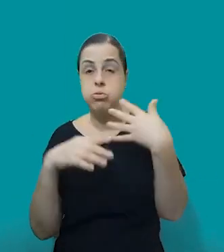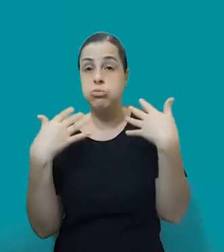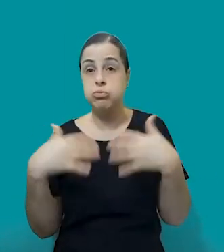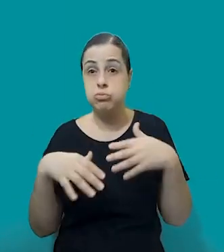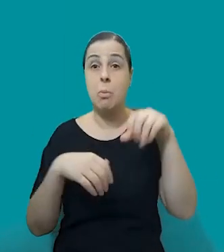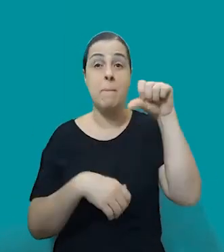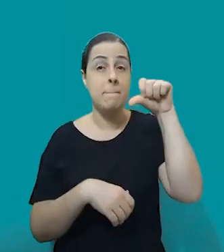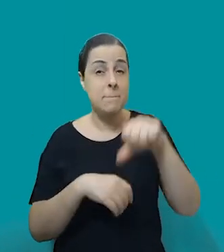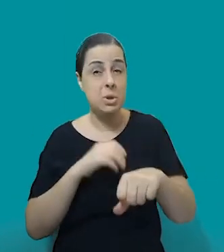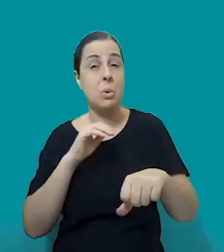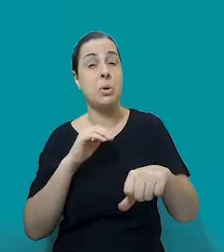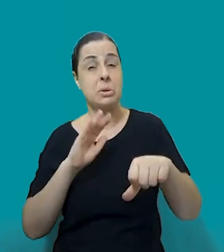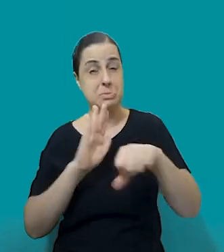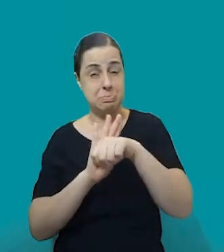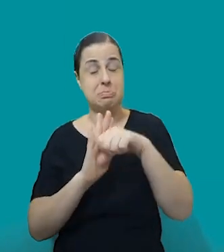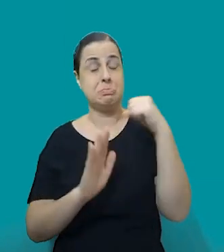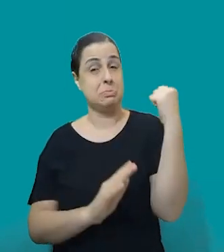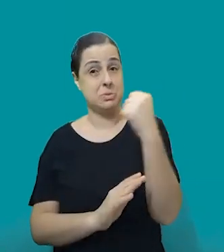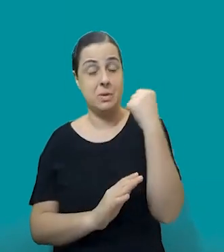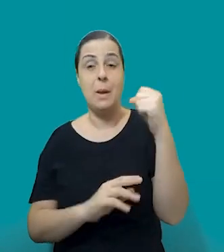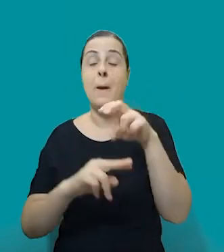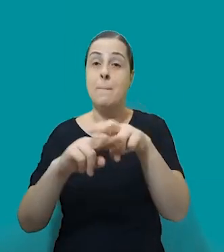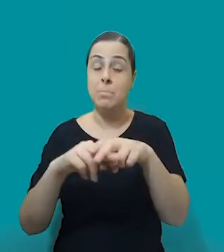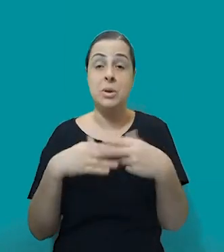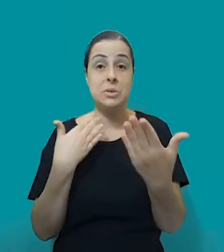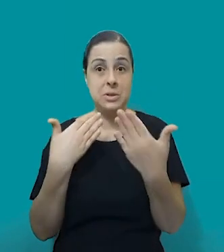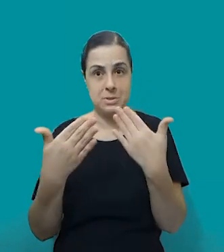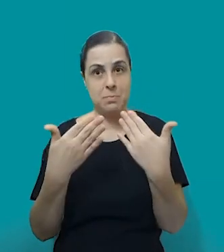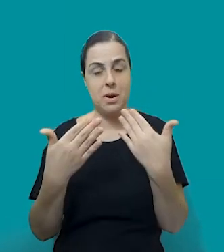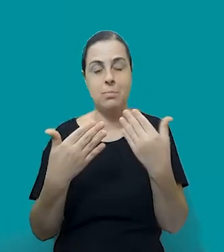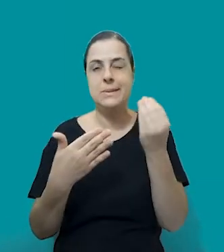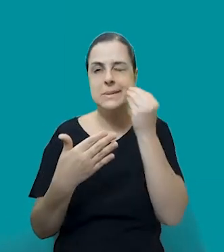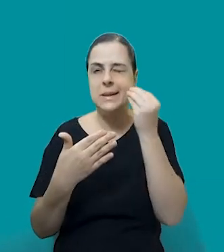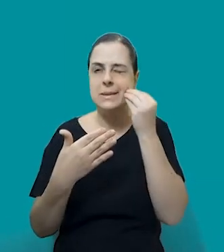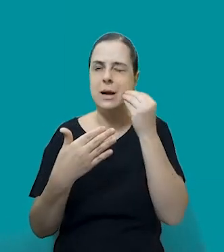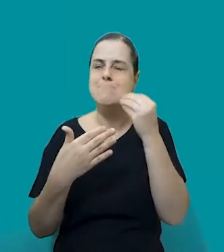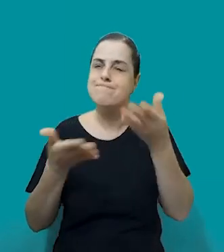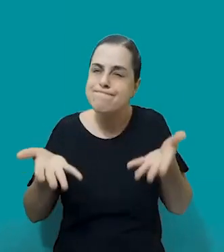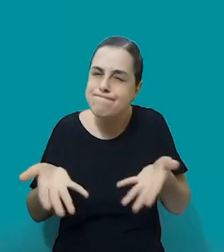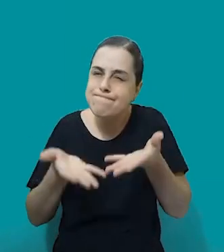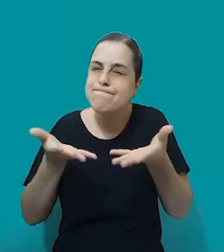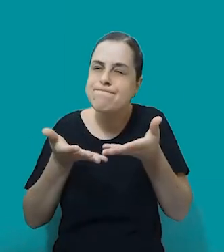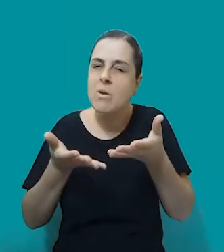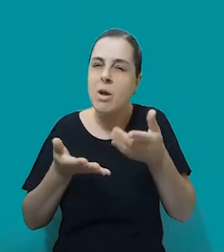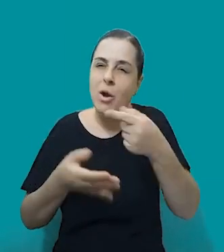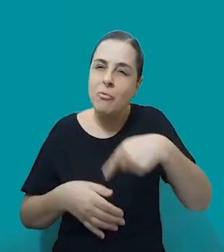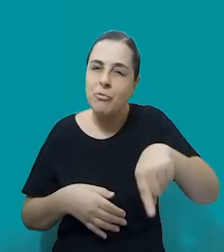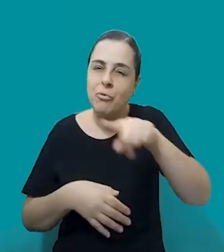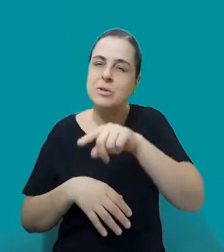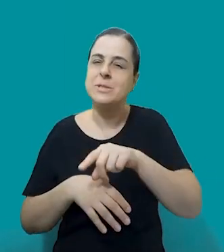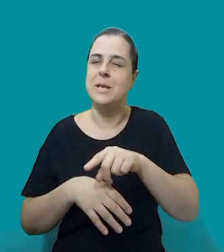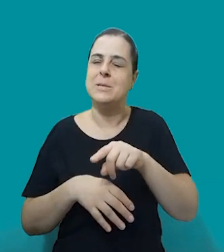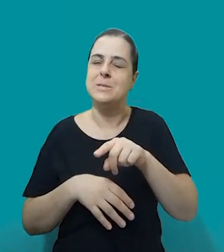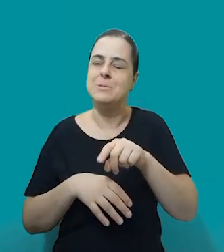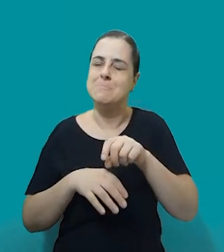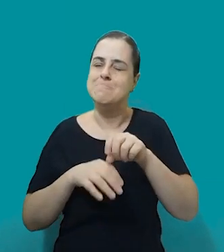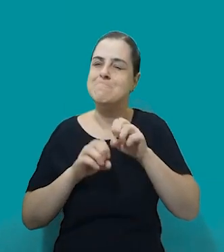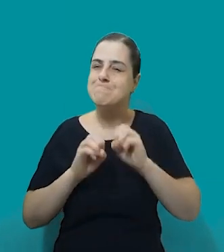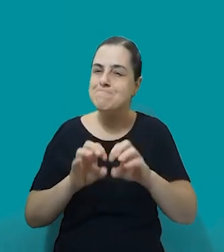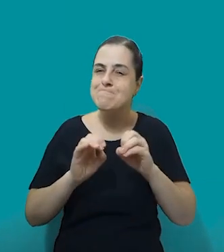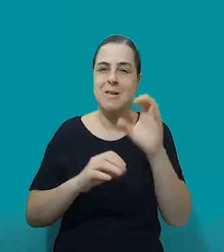falar sobre o tema, de tentar trazer educação e tudo mais. Mas é importante dizer que todas